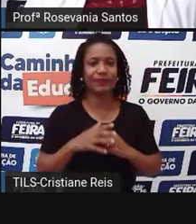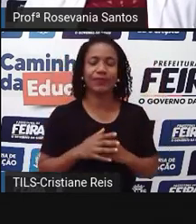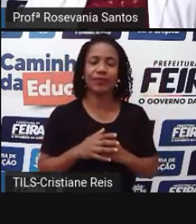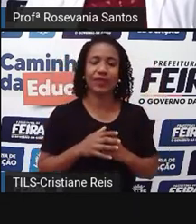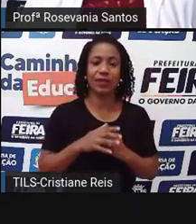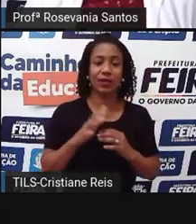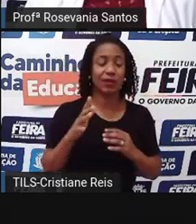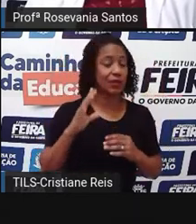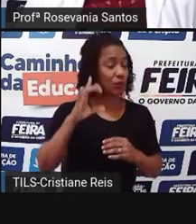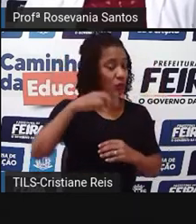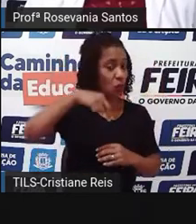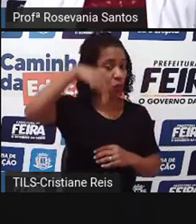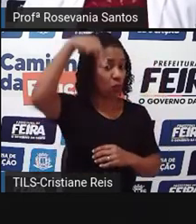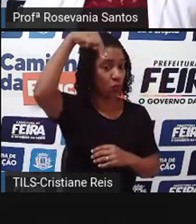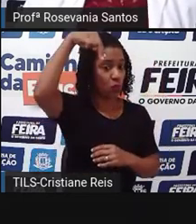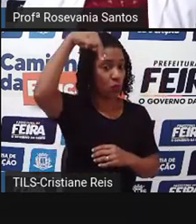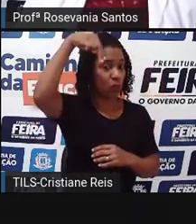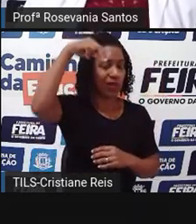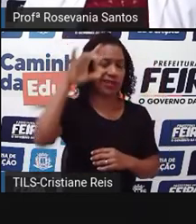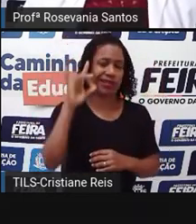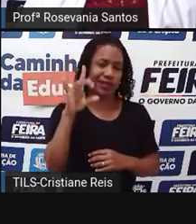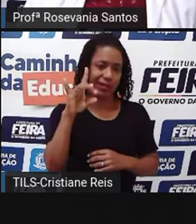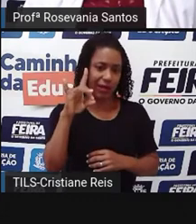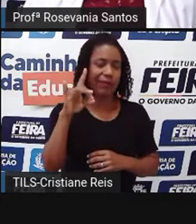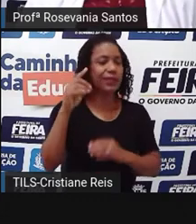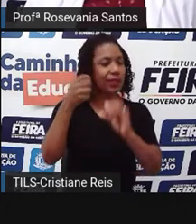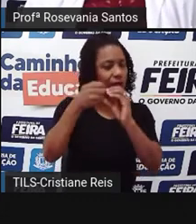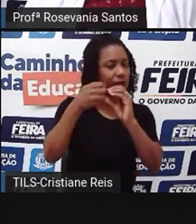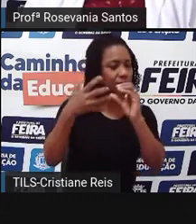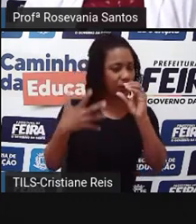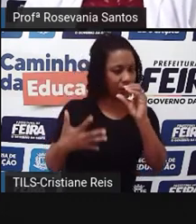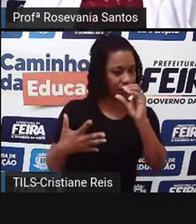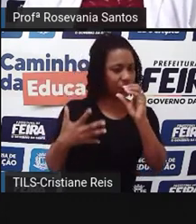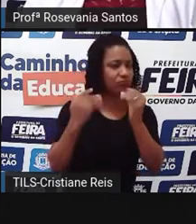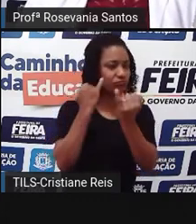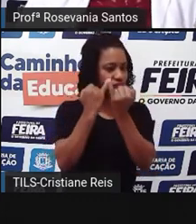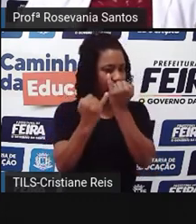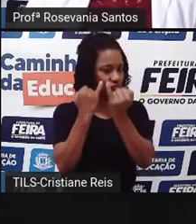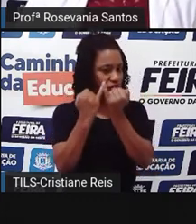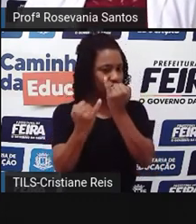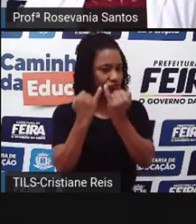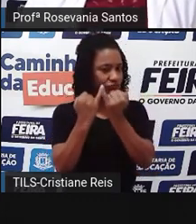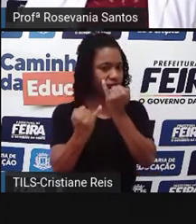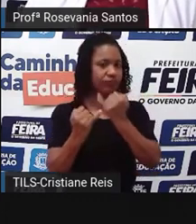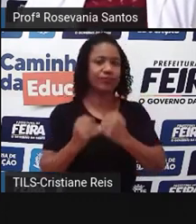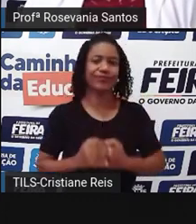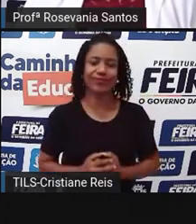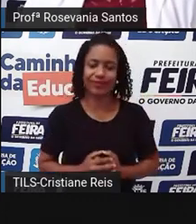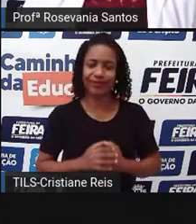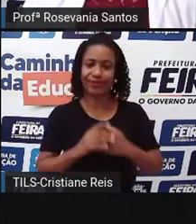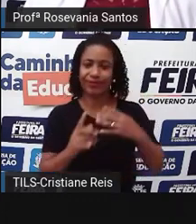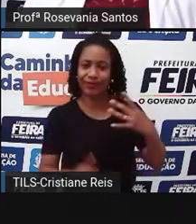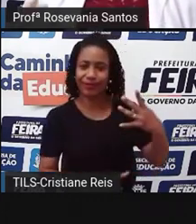norte, ela não é totalmente norte, mas tem muita característica da região norte. E, por fim,